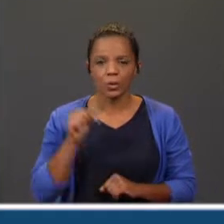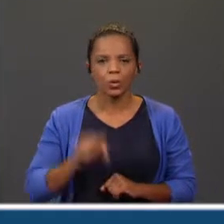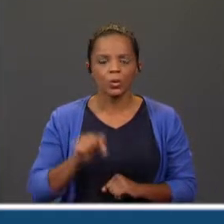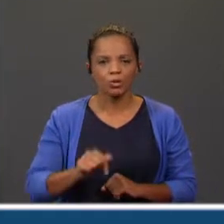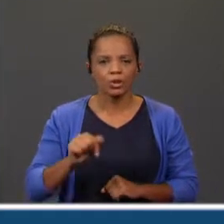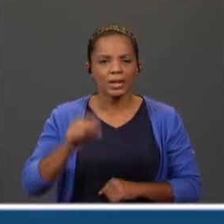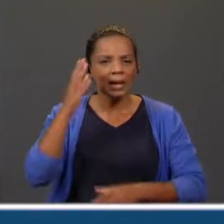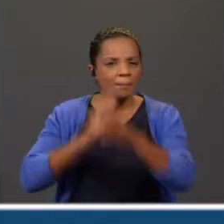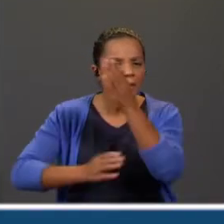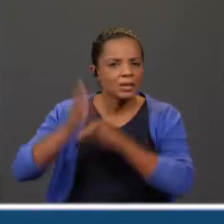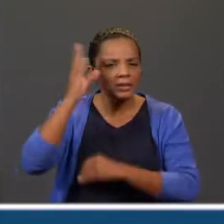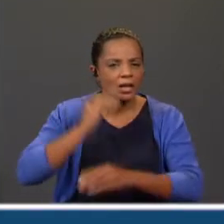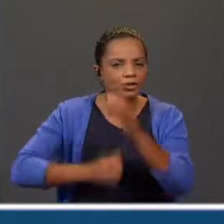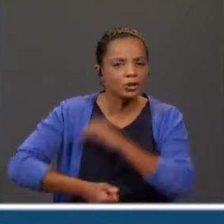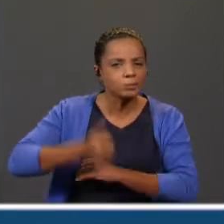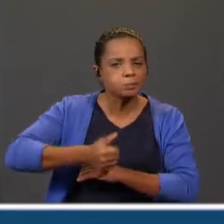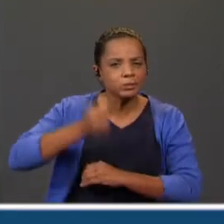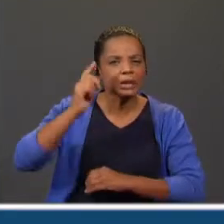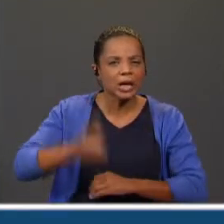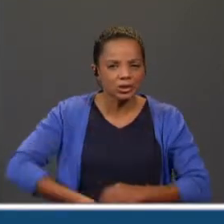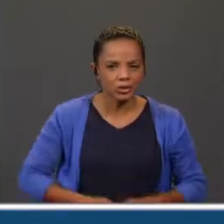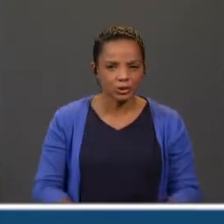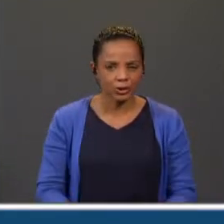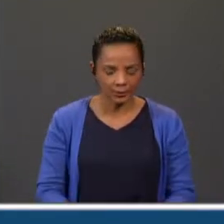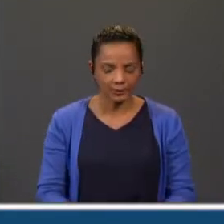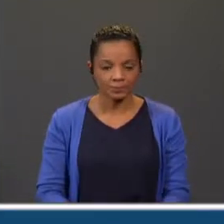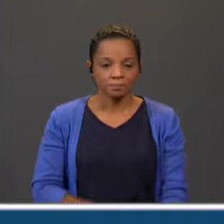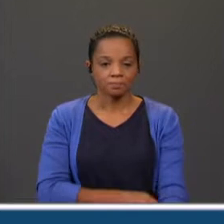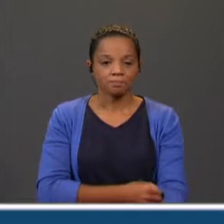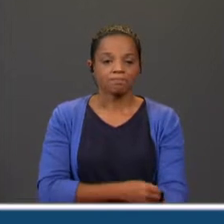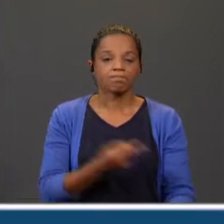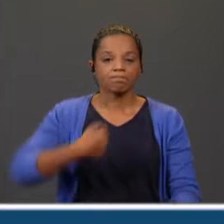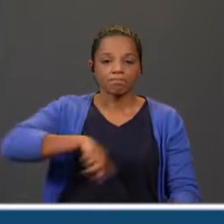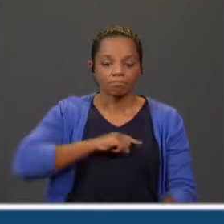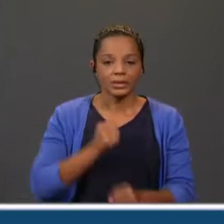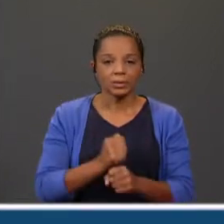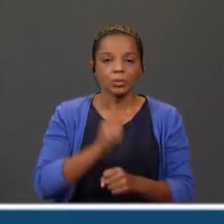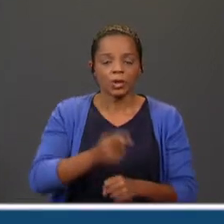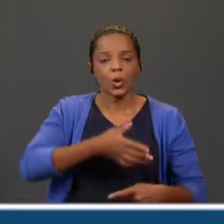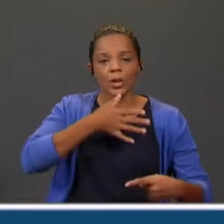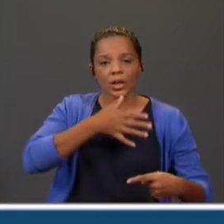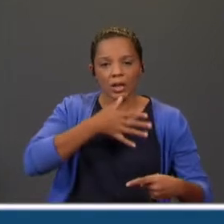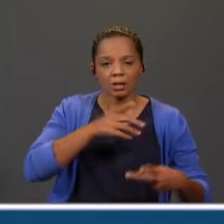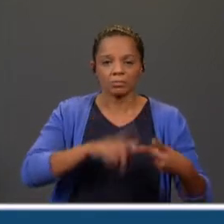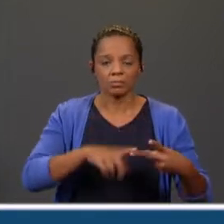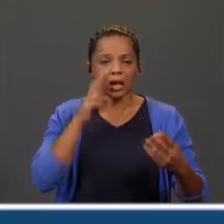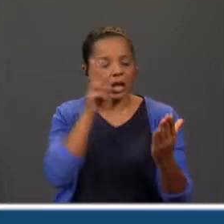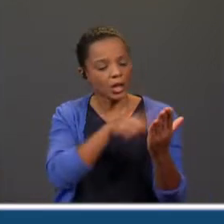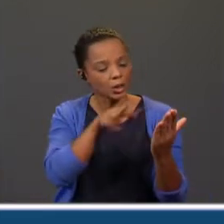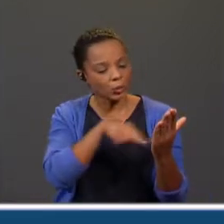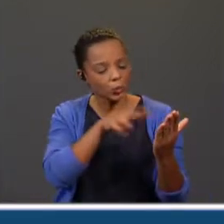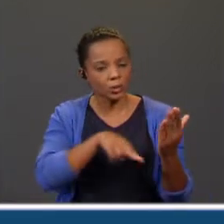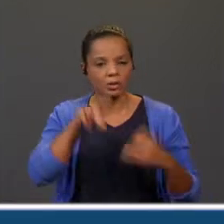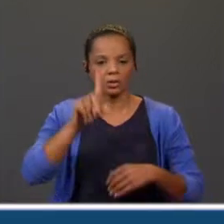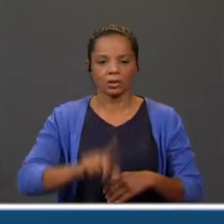as nossas aprendizagens essenciais, em que vamos trabalhar a oralidade, a leitura e a